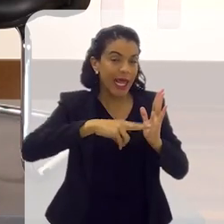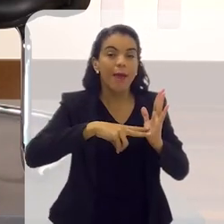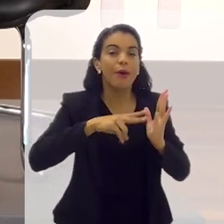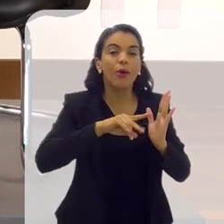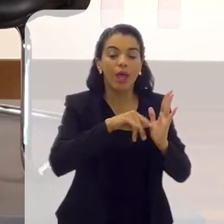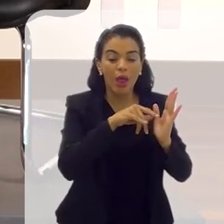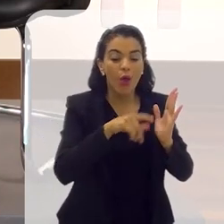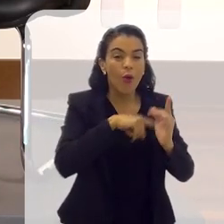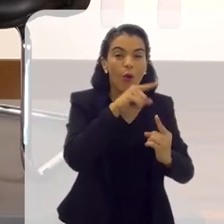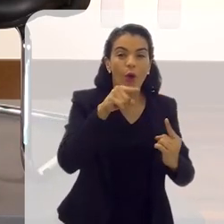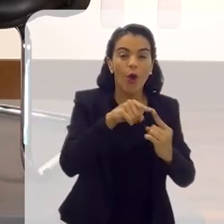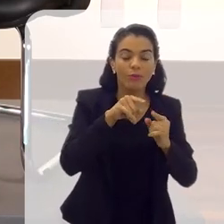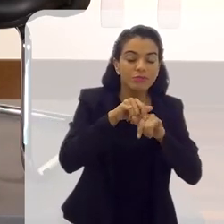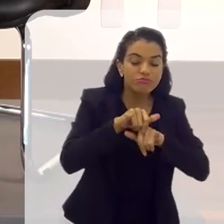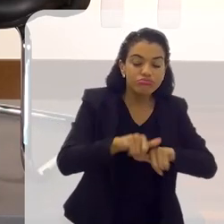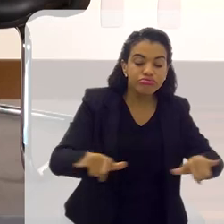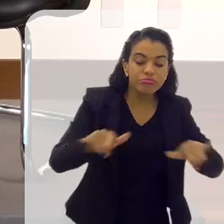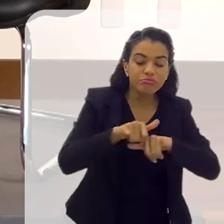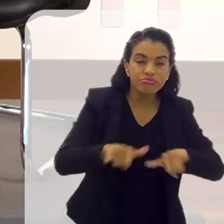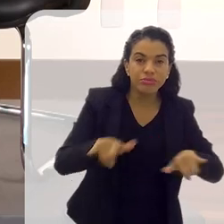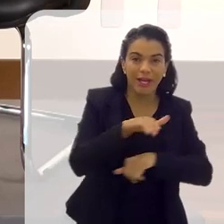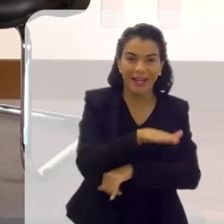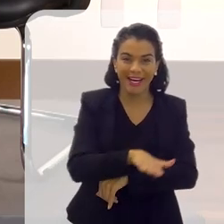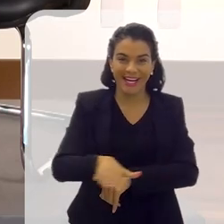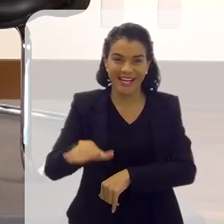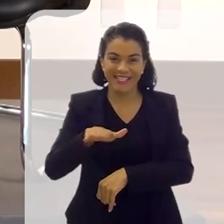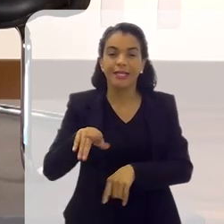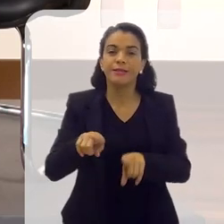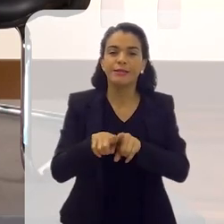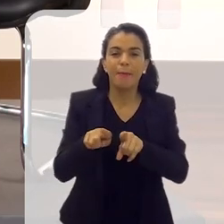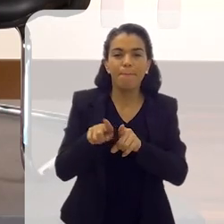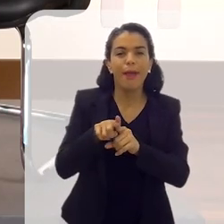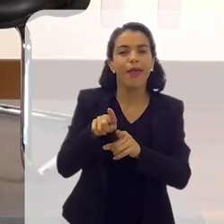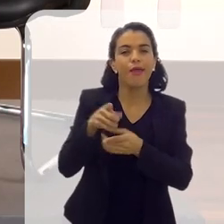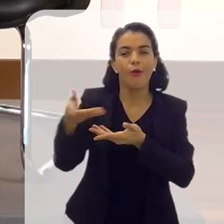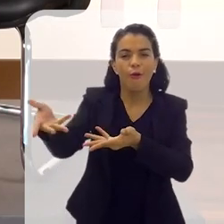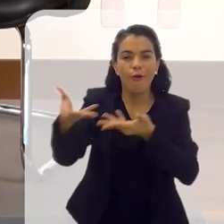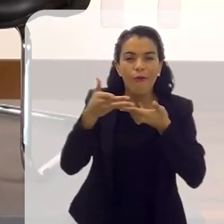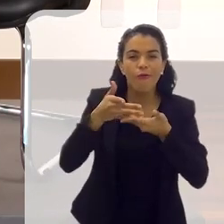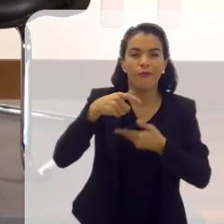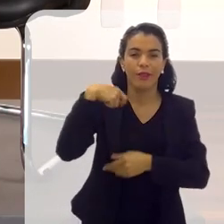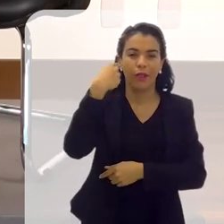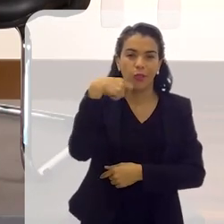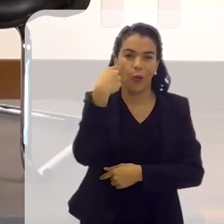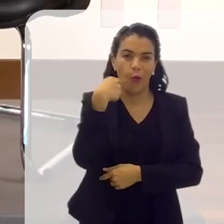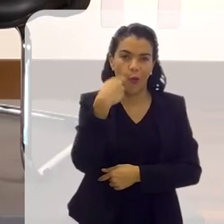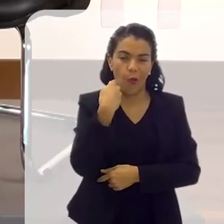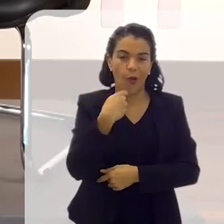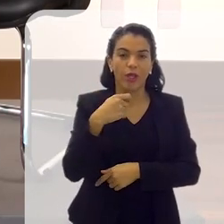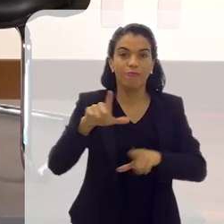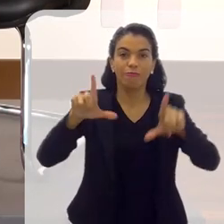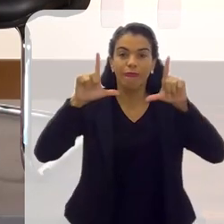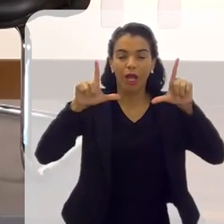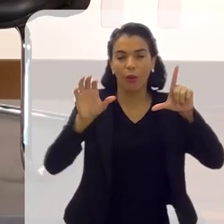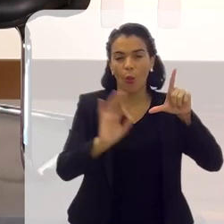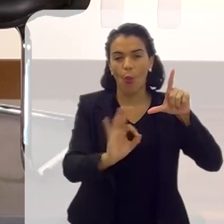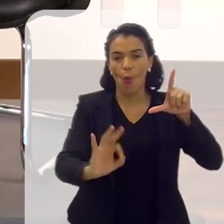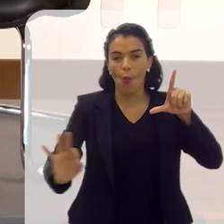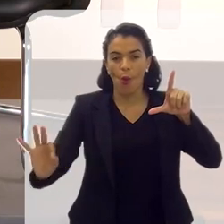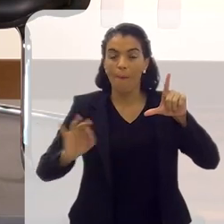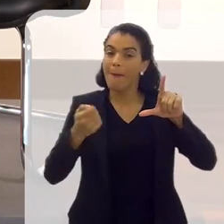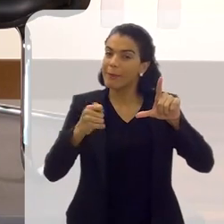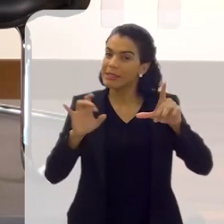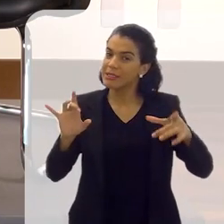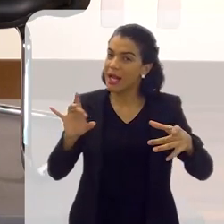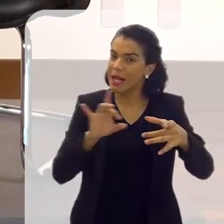vão ler para as crianças, mas eu também pego atores que não estão na mídia, pego outras pessoas também, mas pessoas que